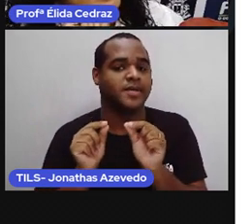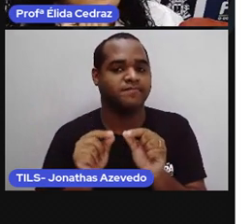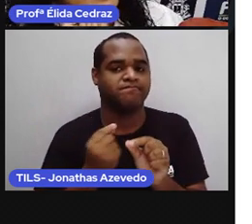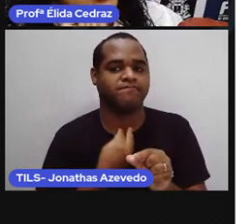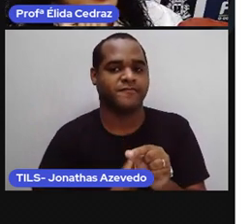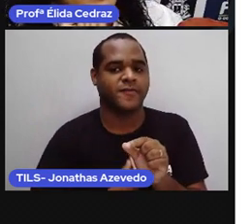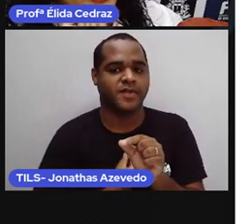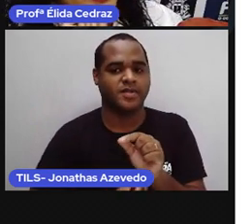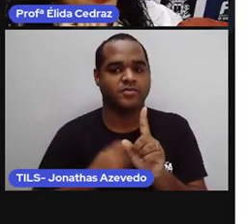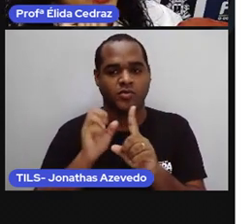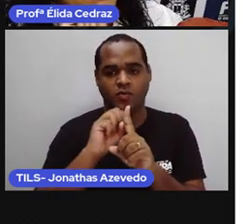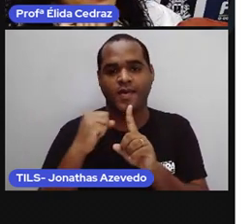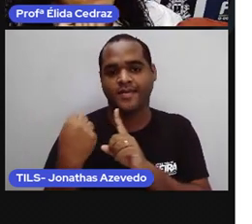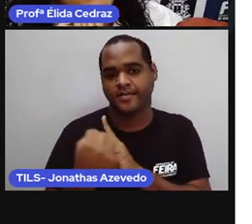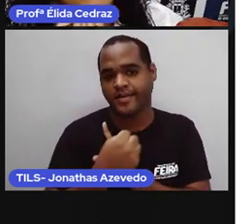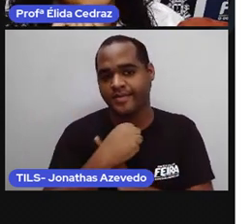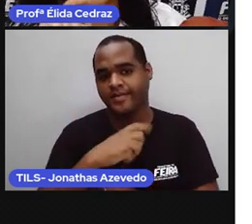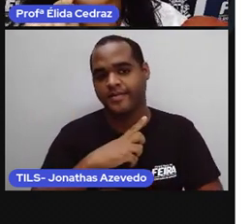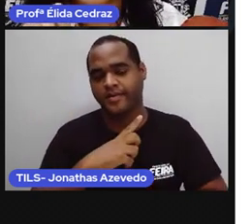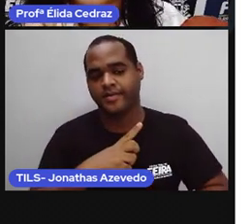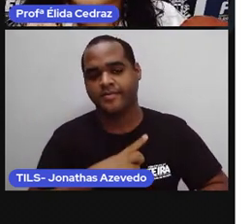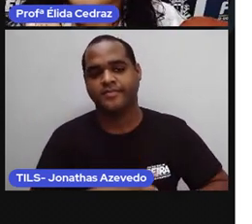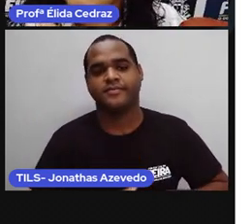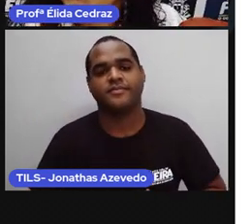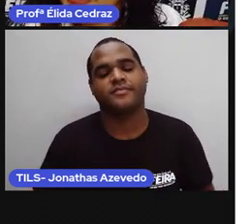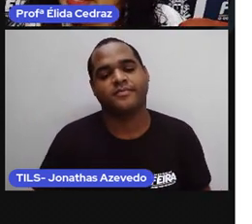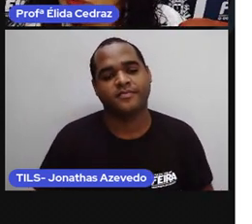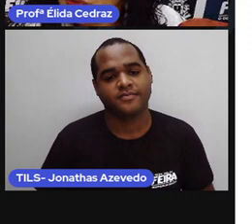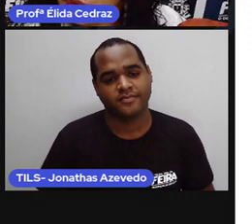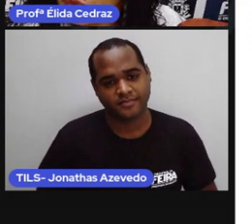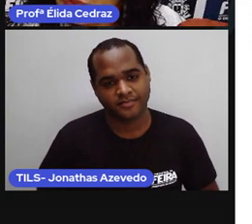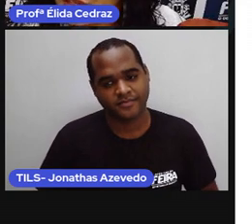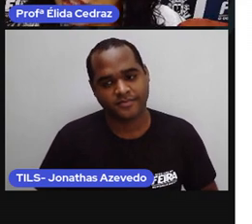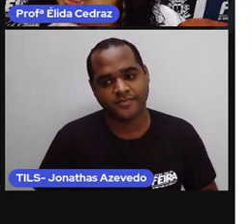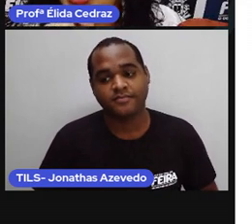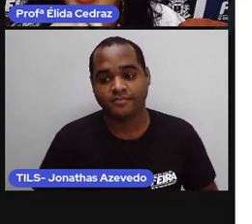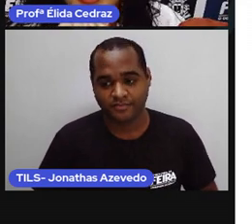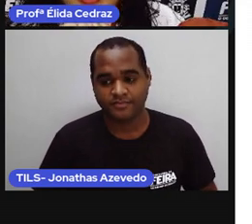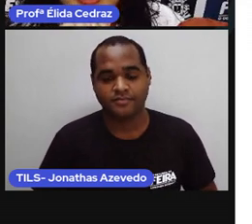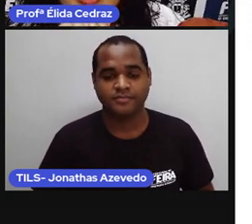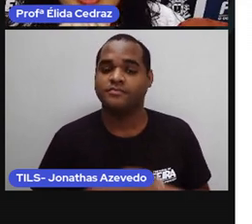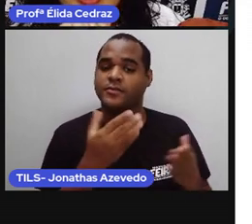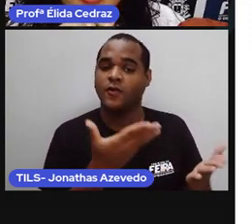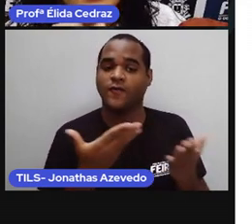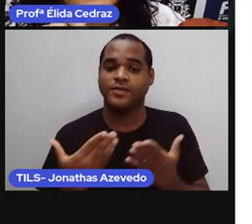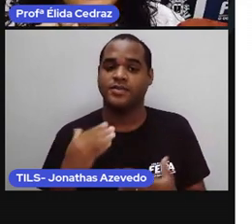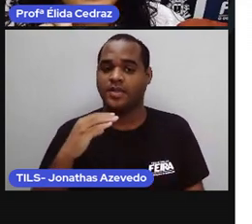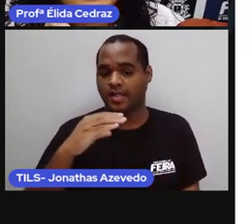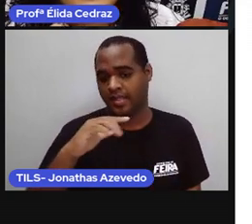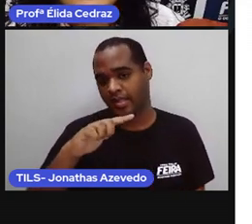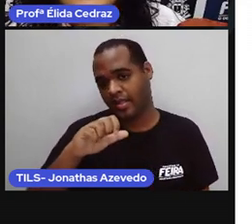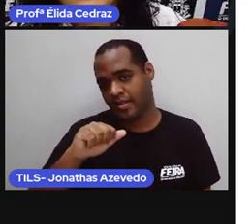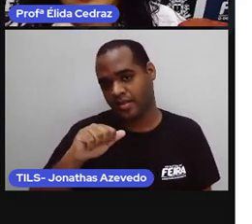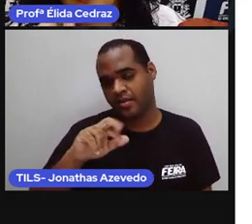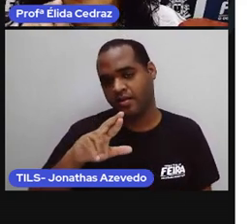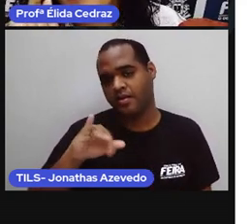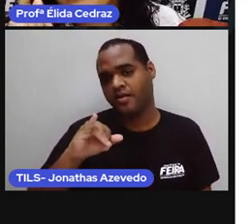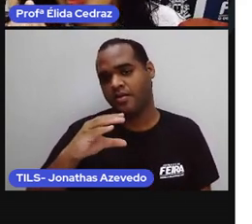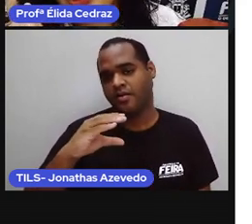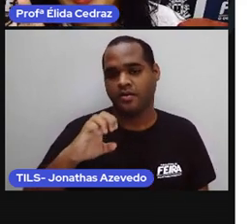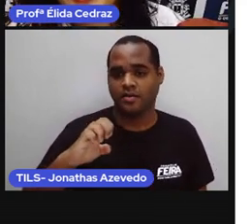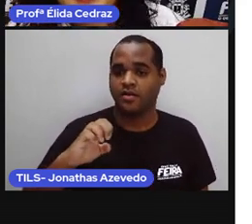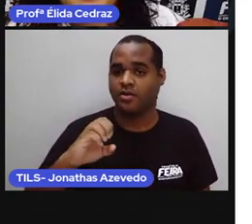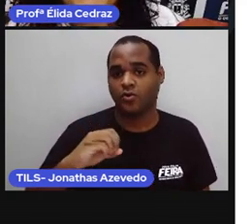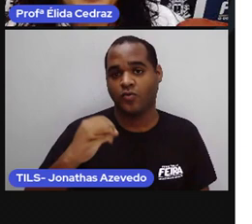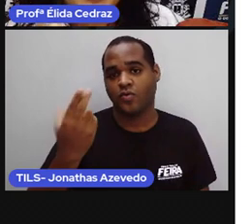sociedade recreativa. Para o convite de Clarice, Clarice, ou